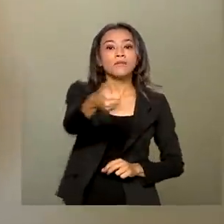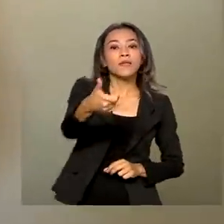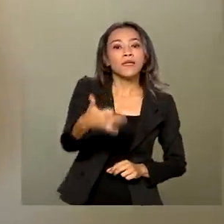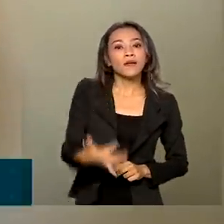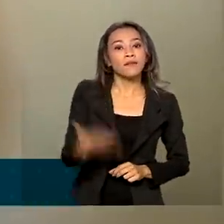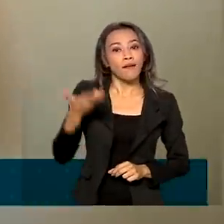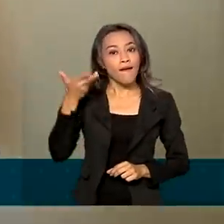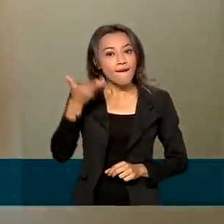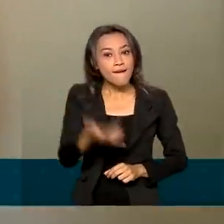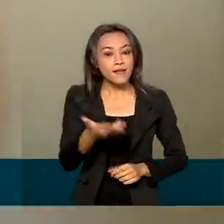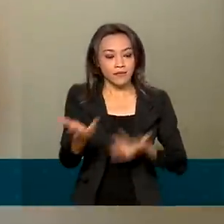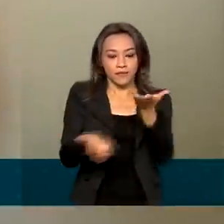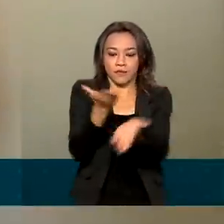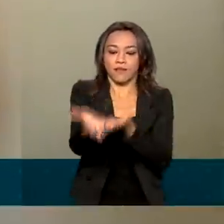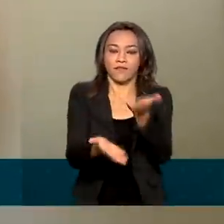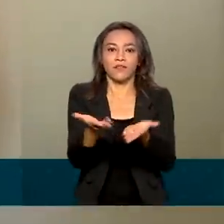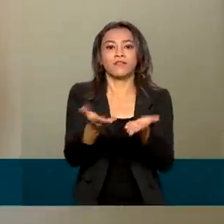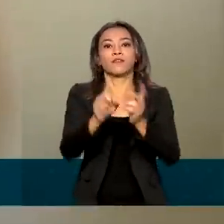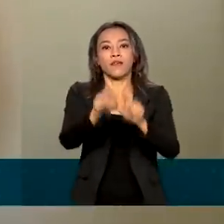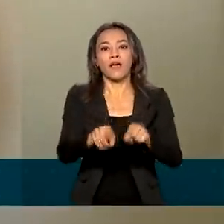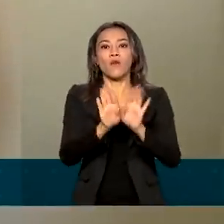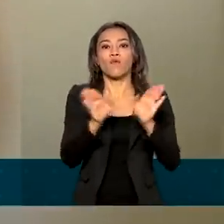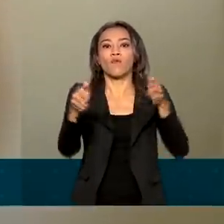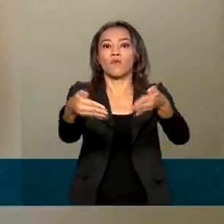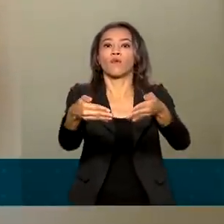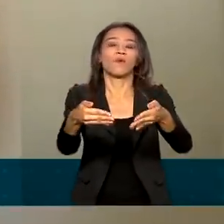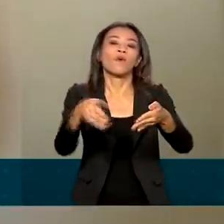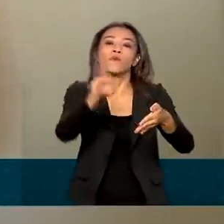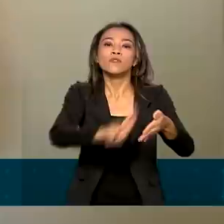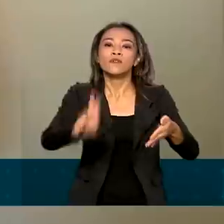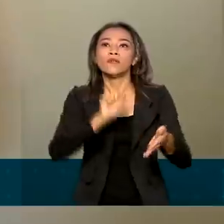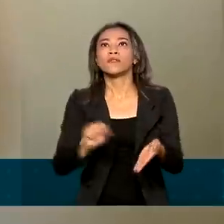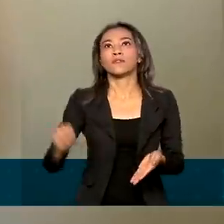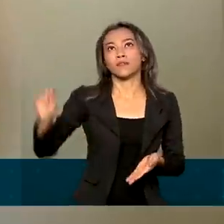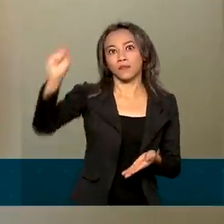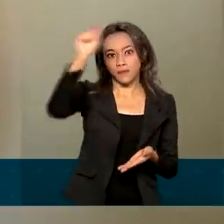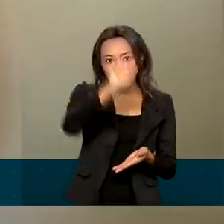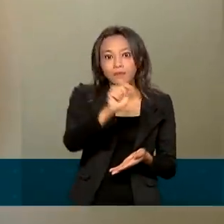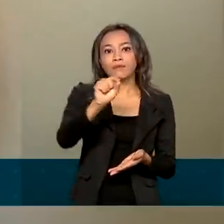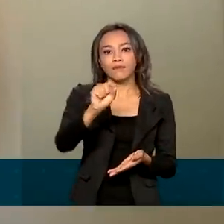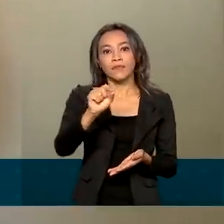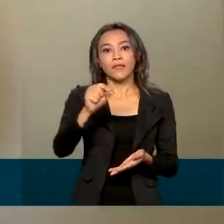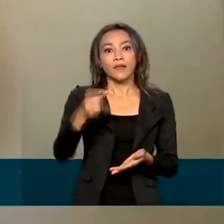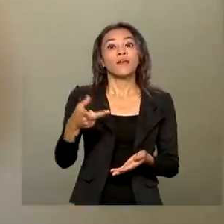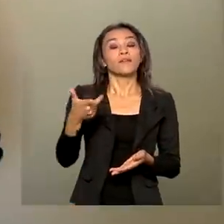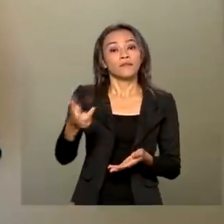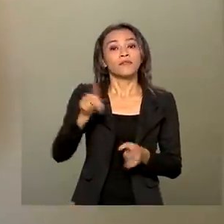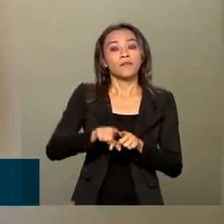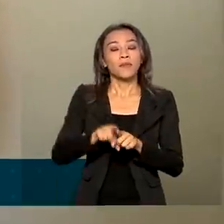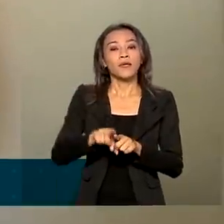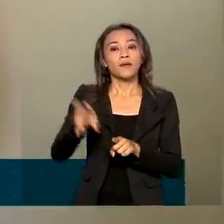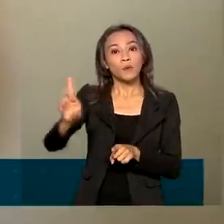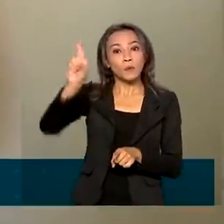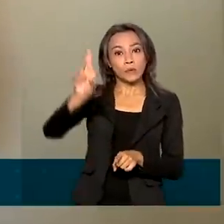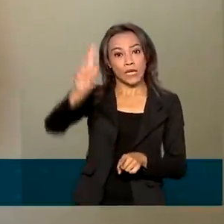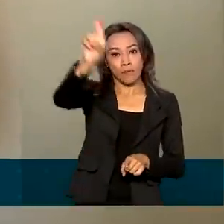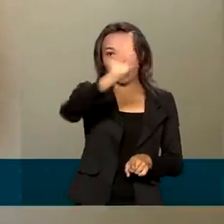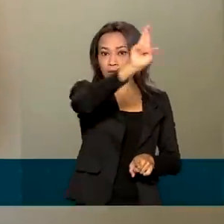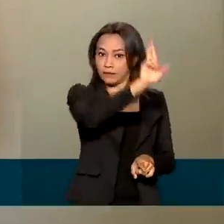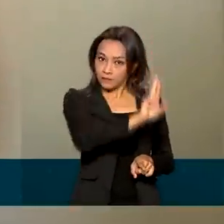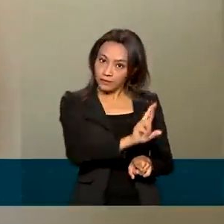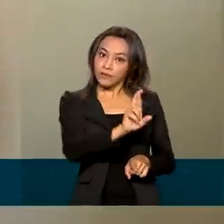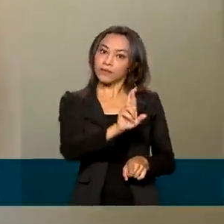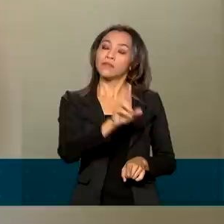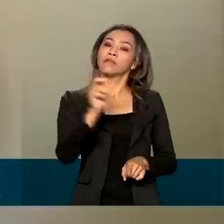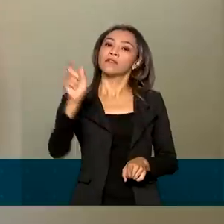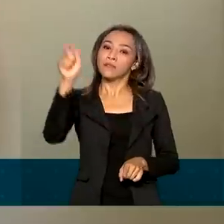voltados para o público do ensino superior, por meio dos seus representantes, poderão de forma